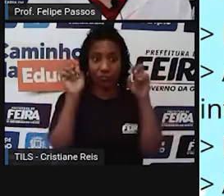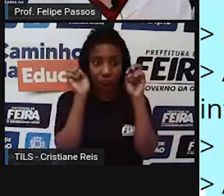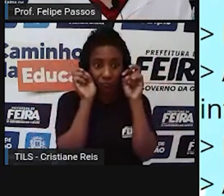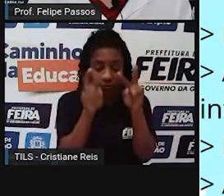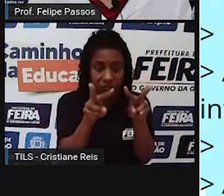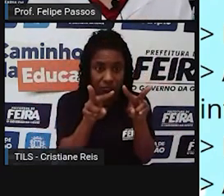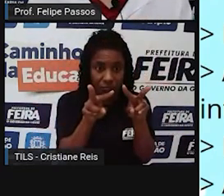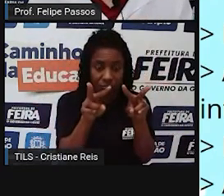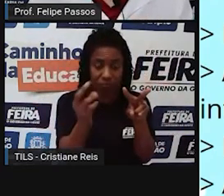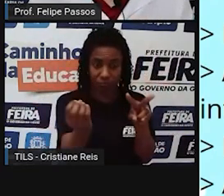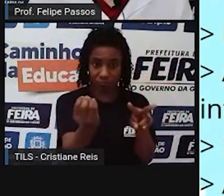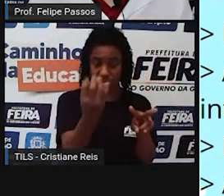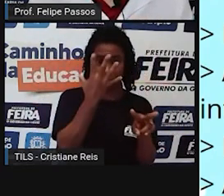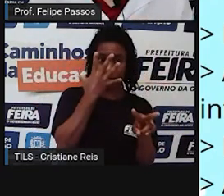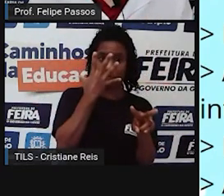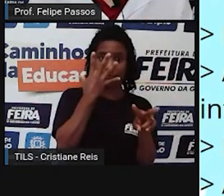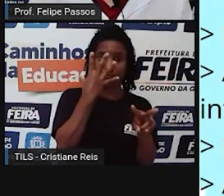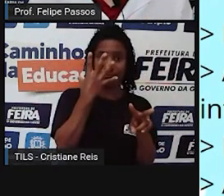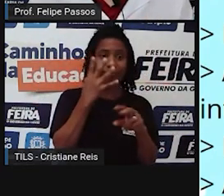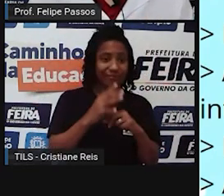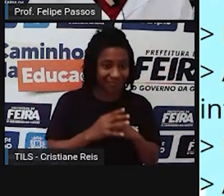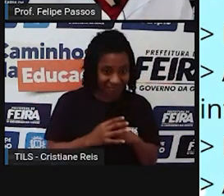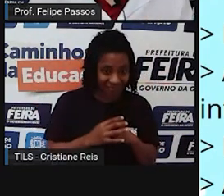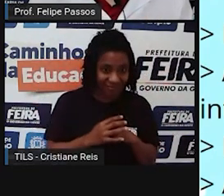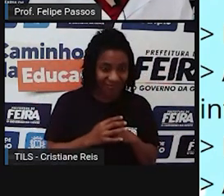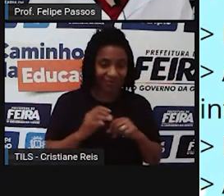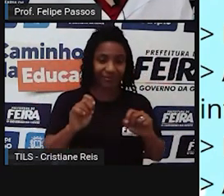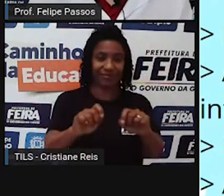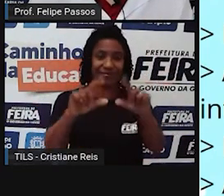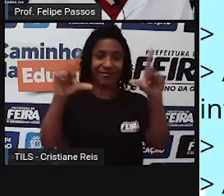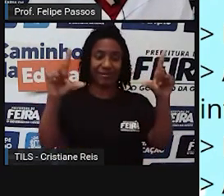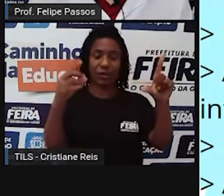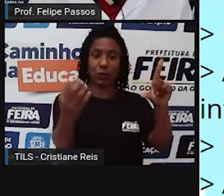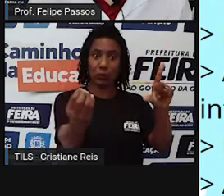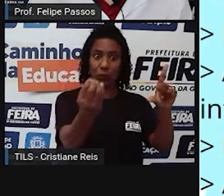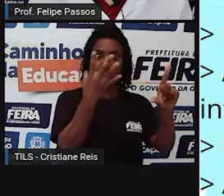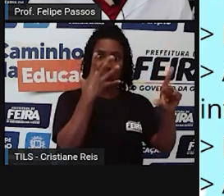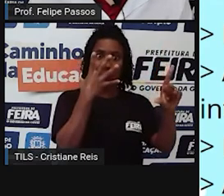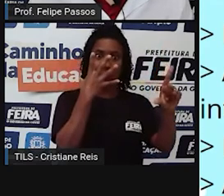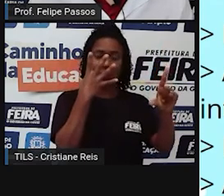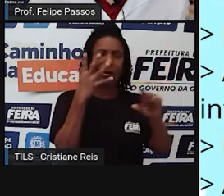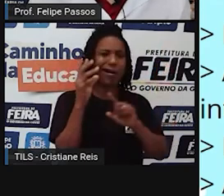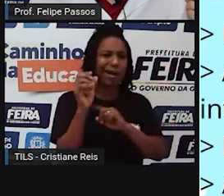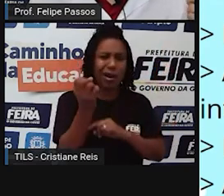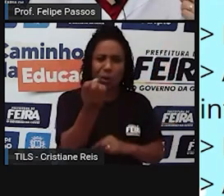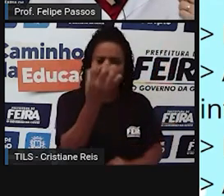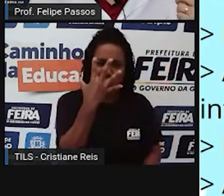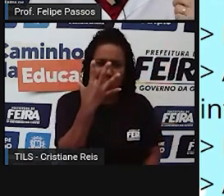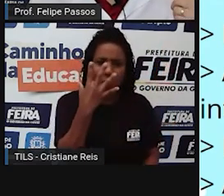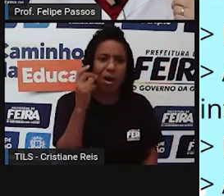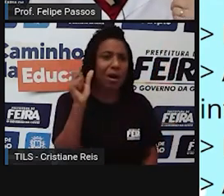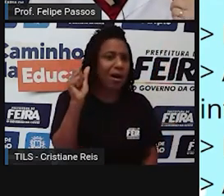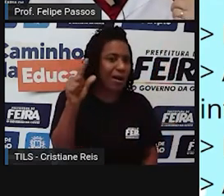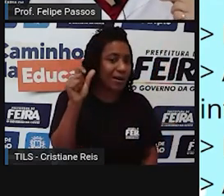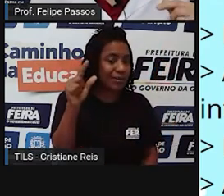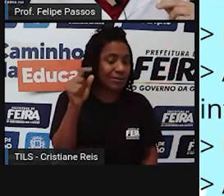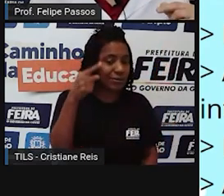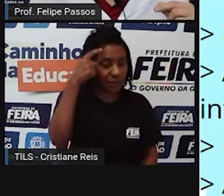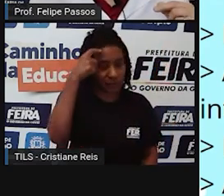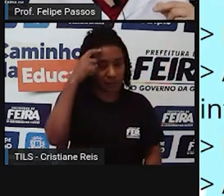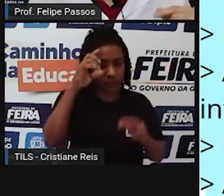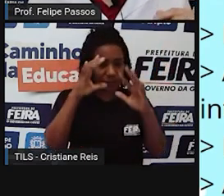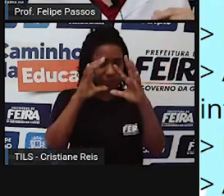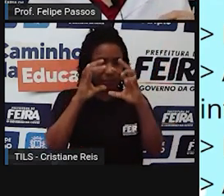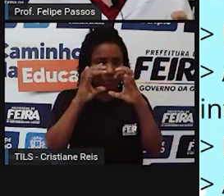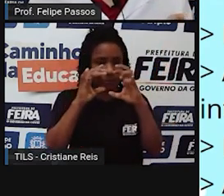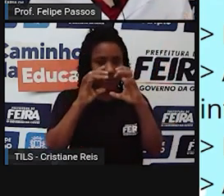esses dispositivos, eles emitem uma luz azul. E aí o que acontece? Lá no interior do nosso cérebro tem